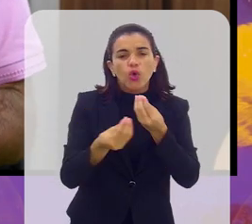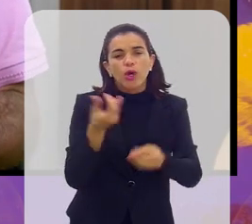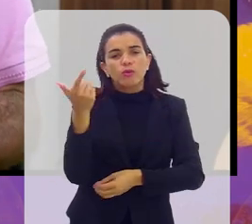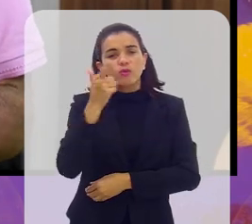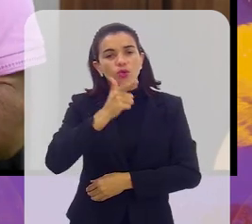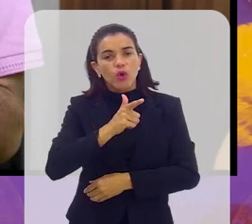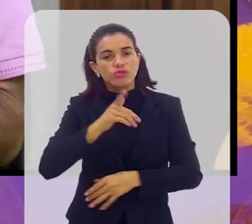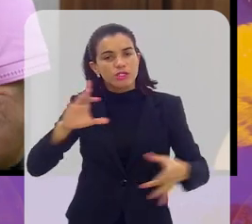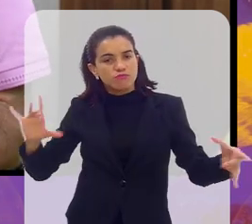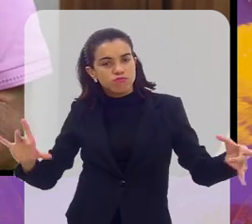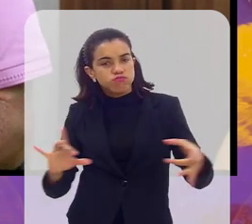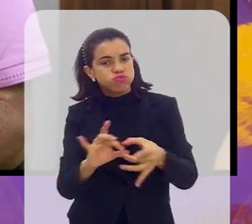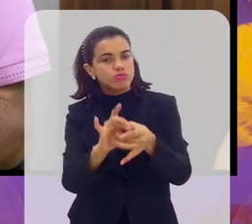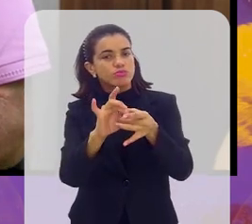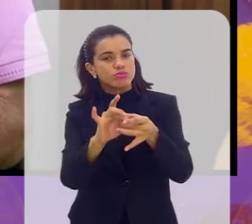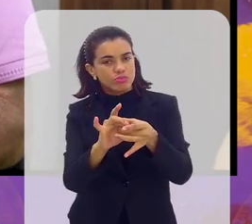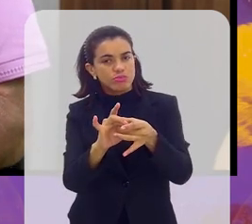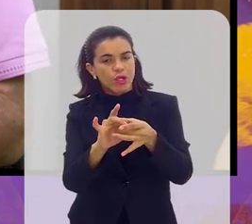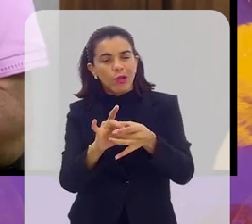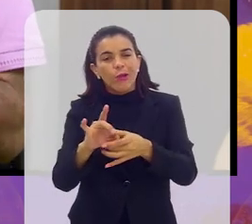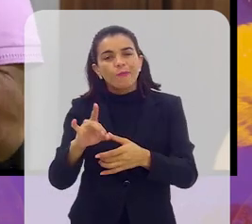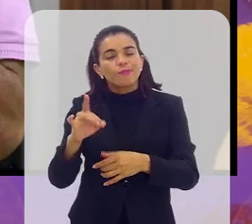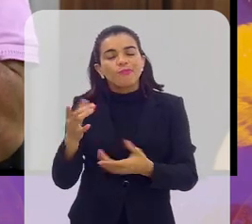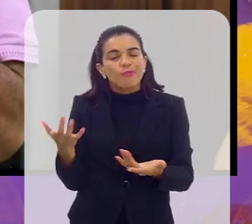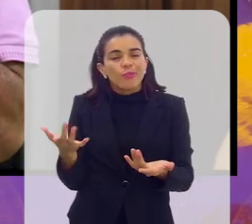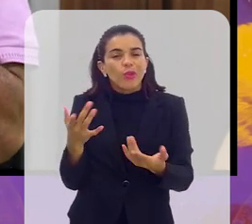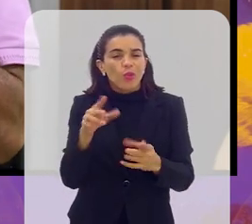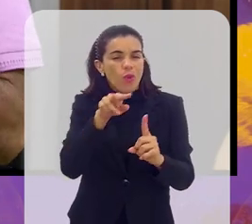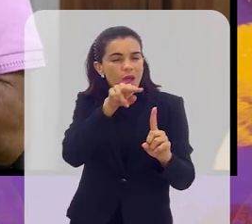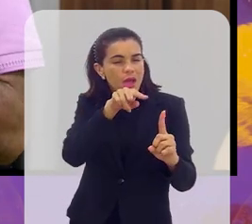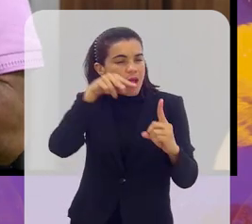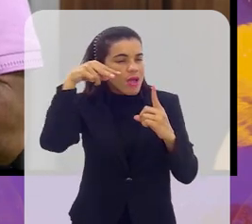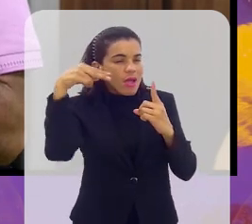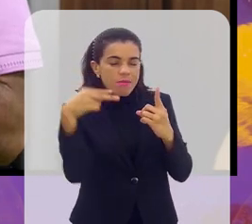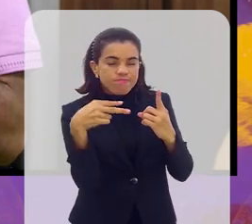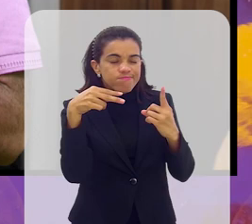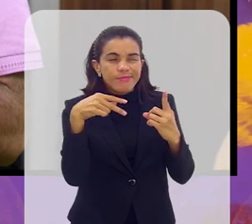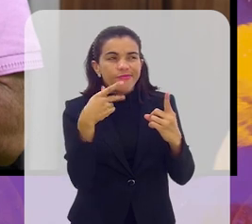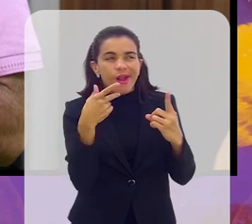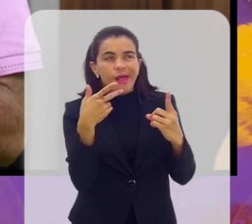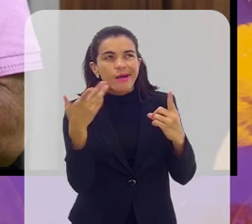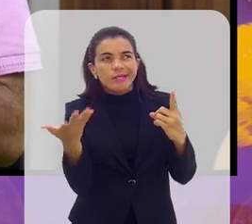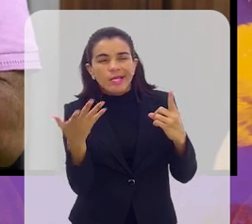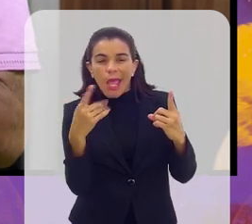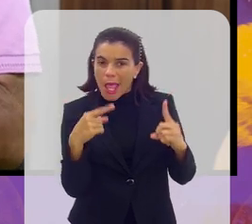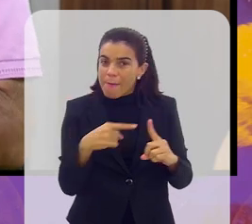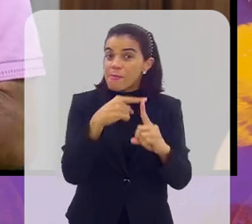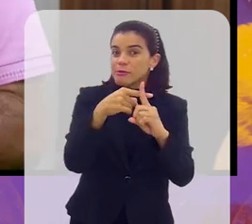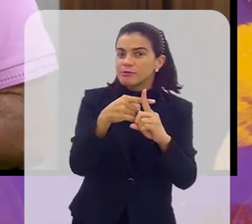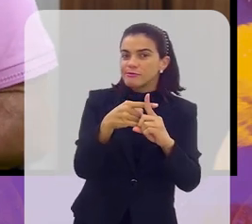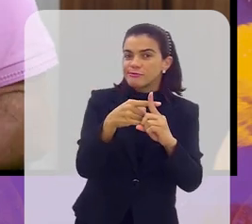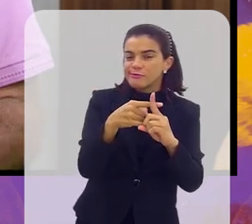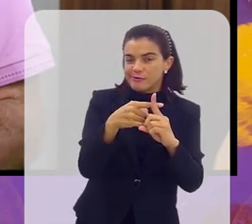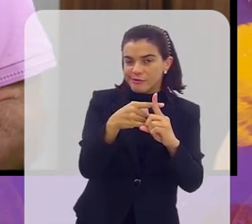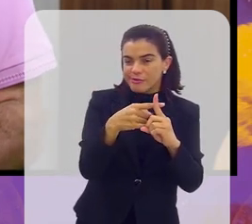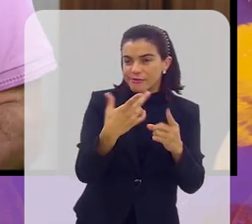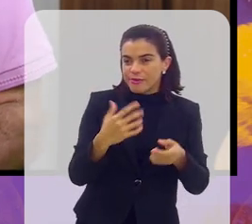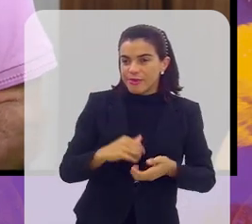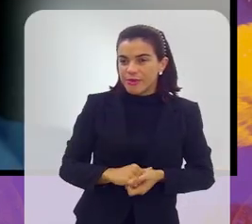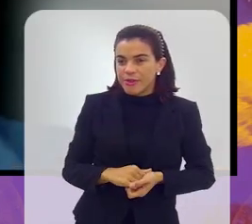conseguir condensar tudo isso naquele lado da perspectiva que a gente diz assim, é positivo?